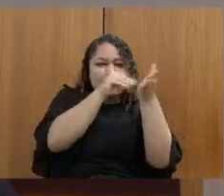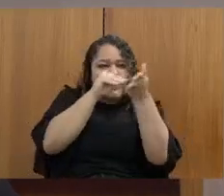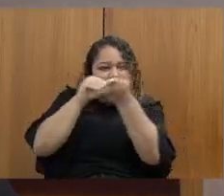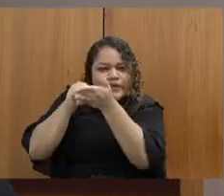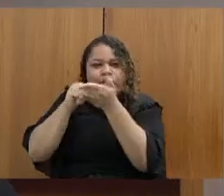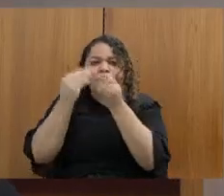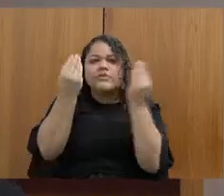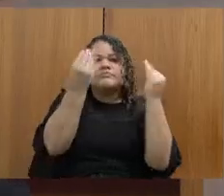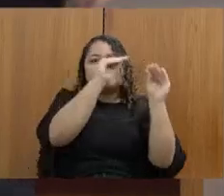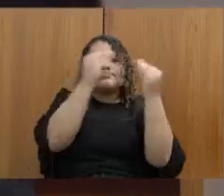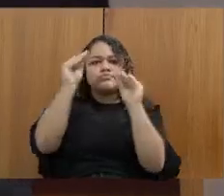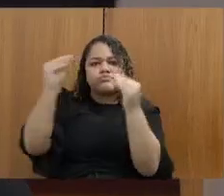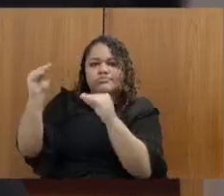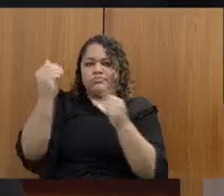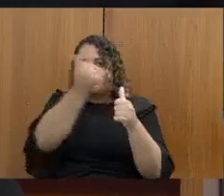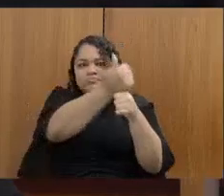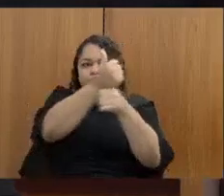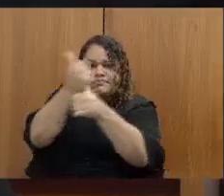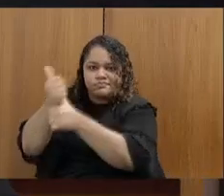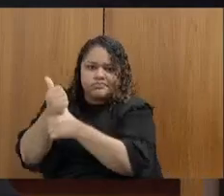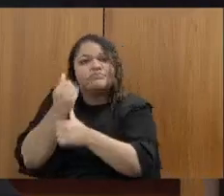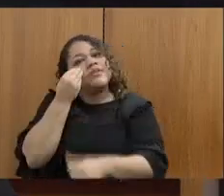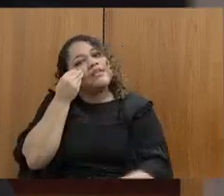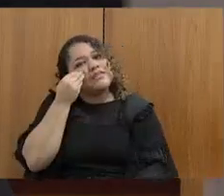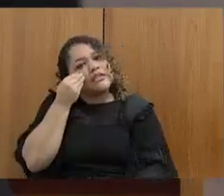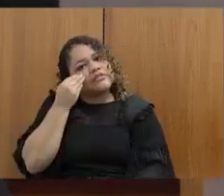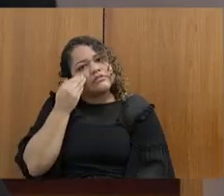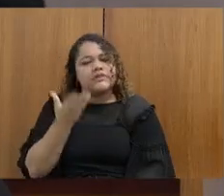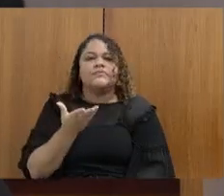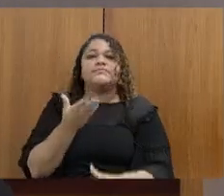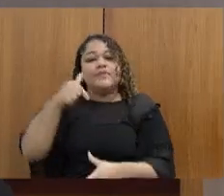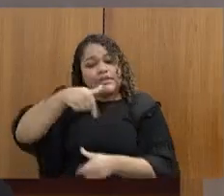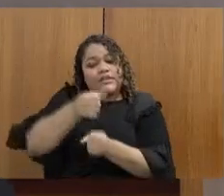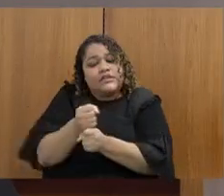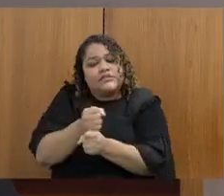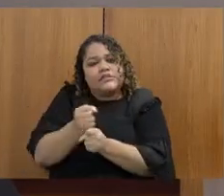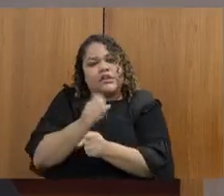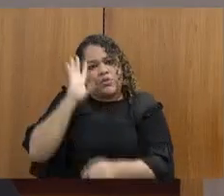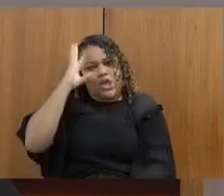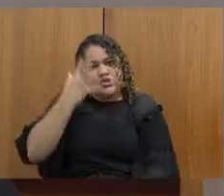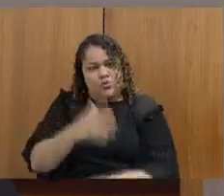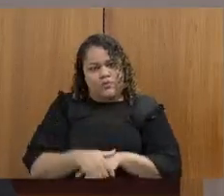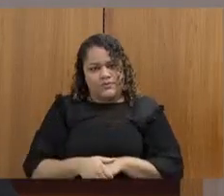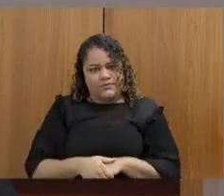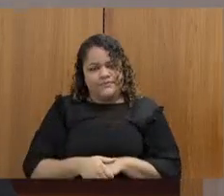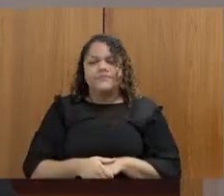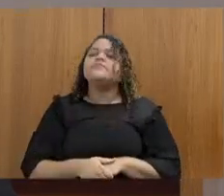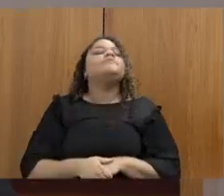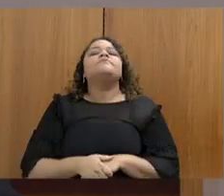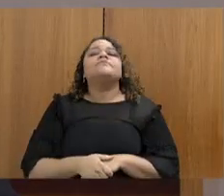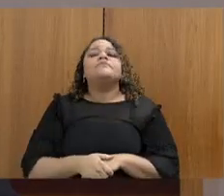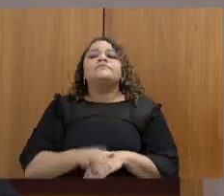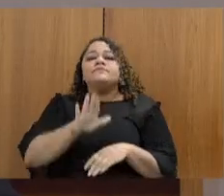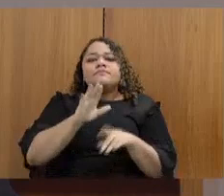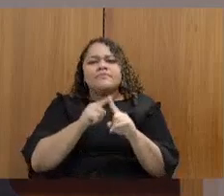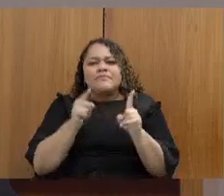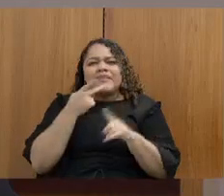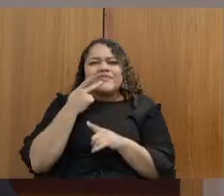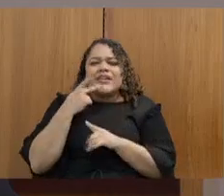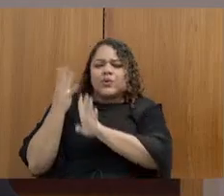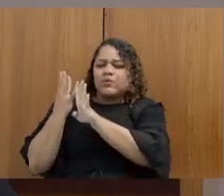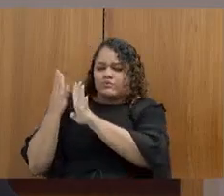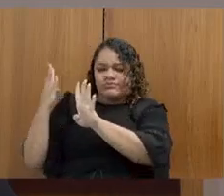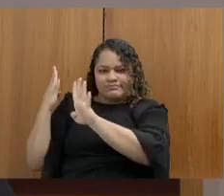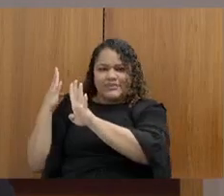e que vai, à medida do possível, vai ser resolvido agora, ainda esse ano. É interessante que, quando a gente fala de chamar excedentes, nós temos